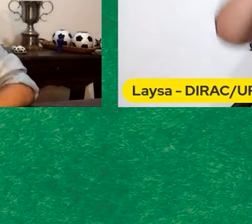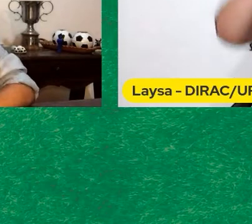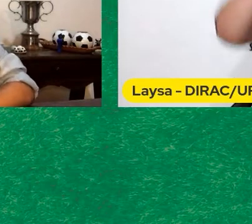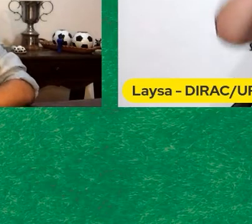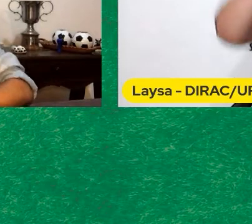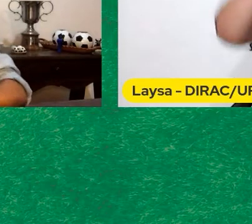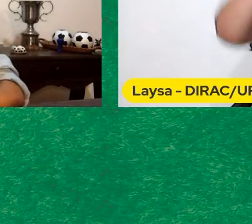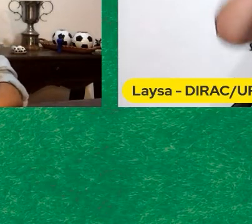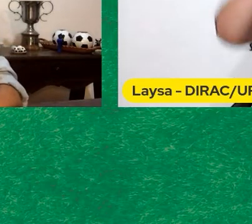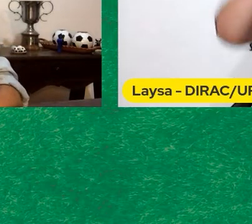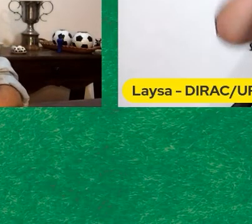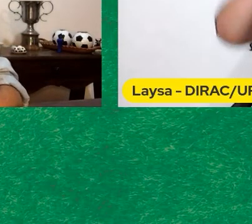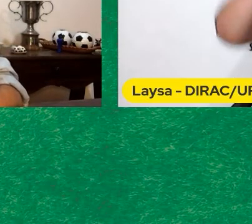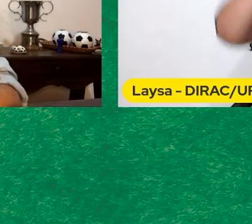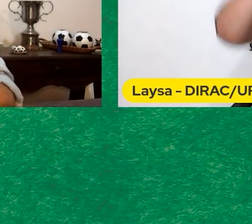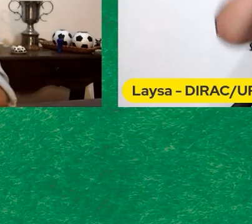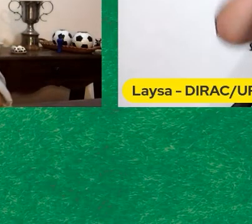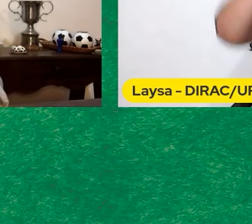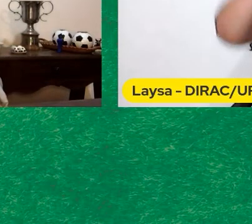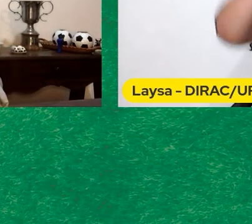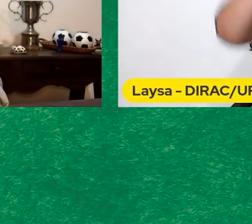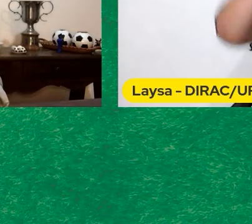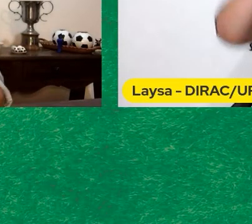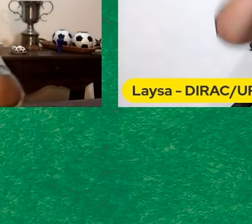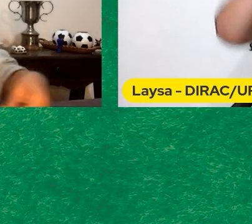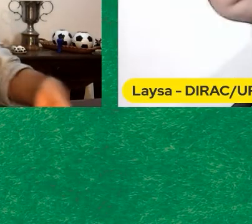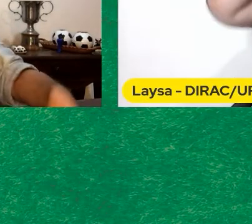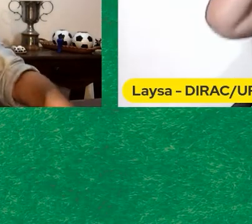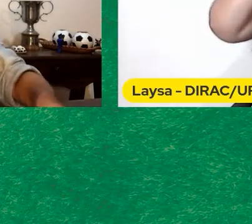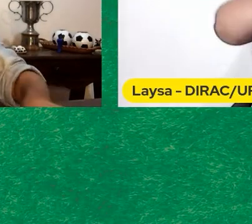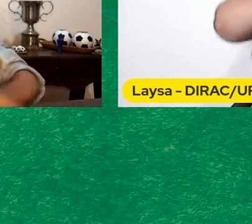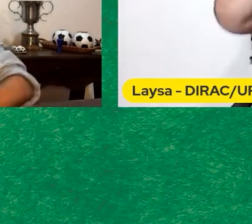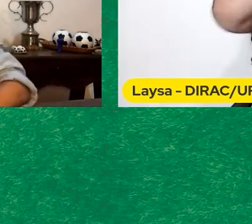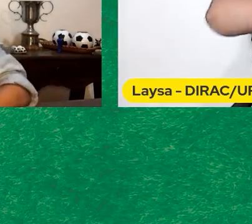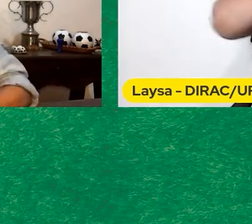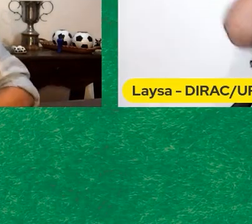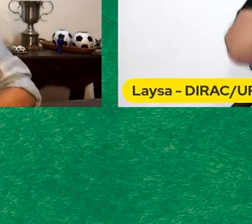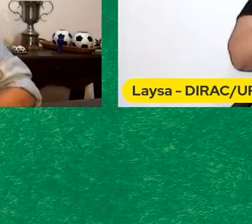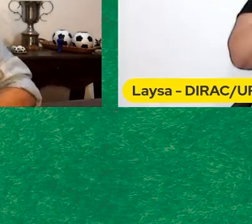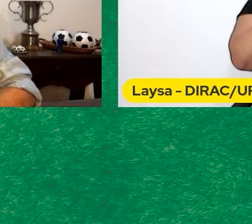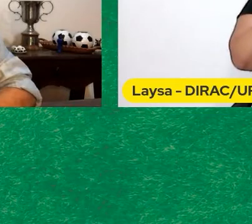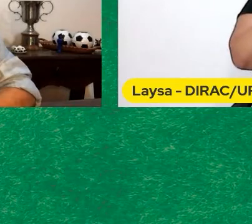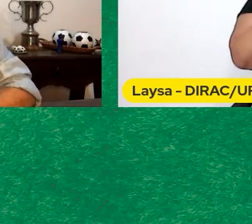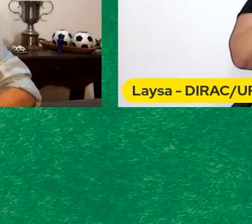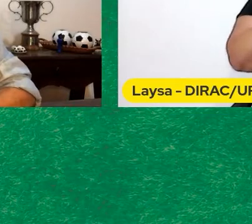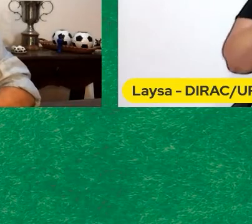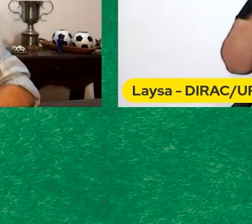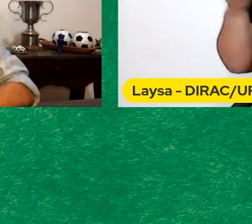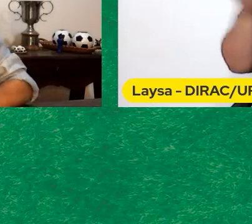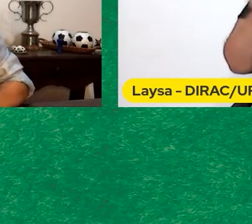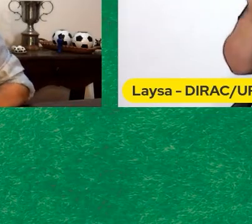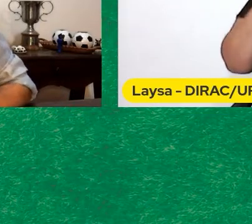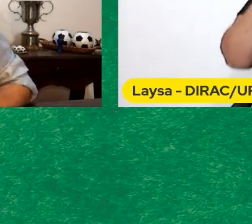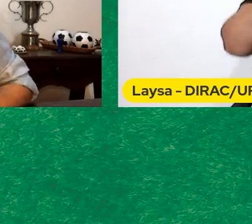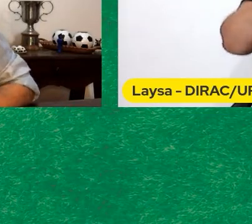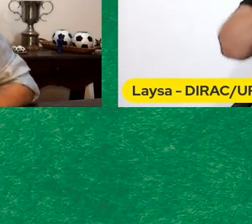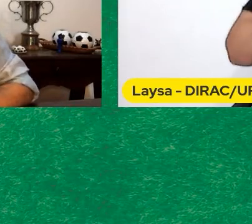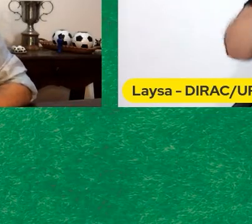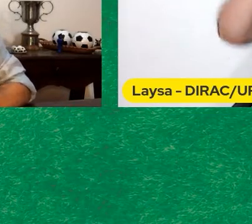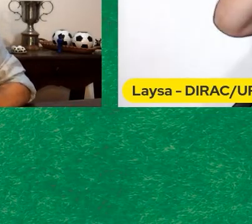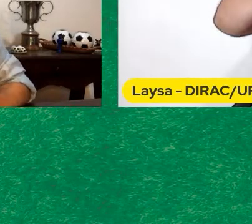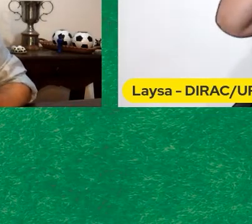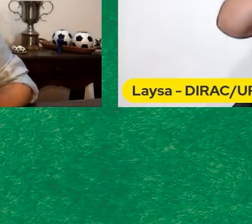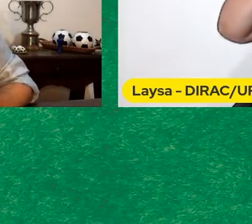Poder honrar o nosso primeiro capitão Do Cinefoot no dia de hoje E para isso eu convido primeiramente